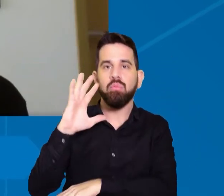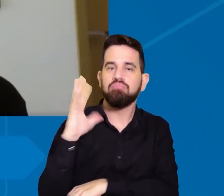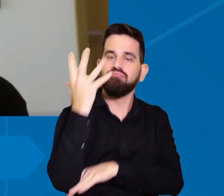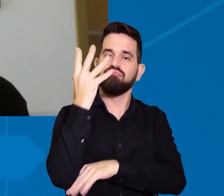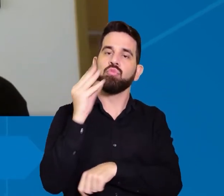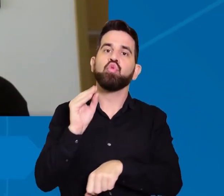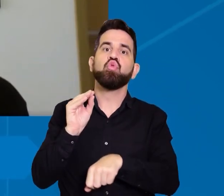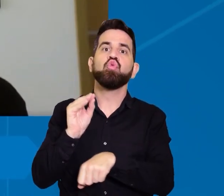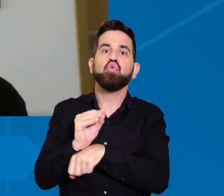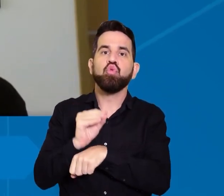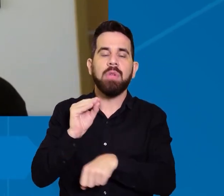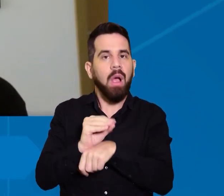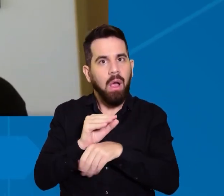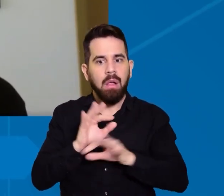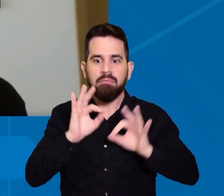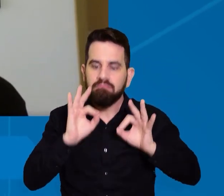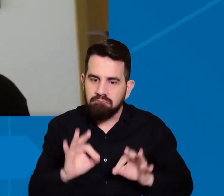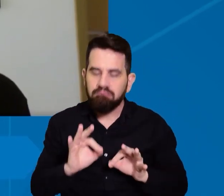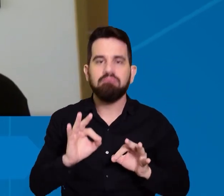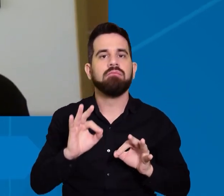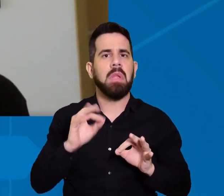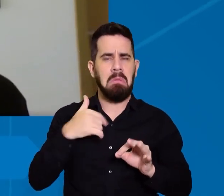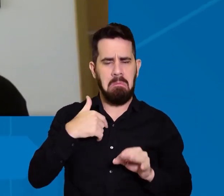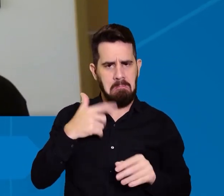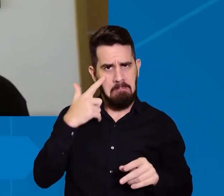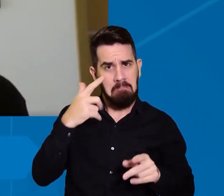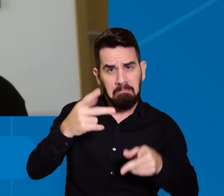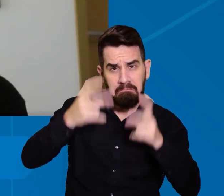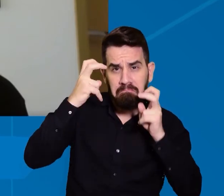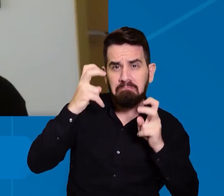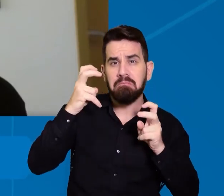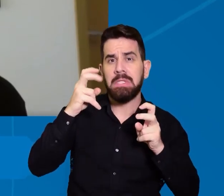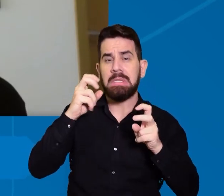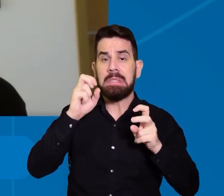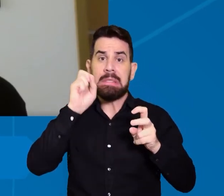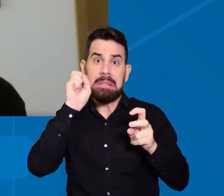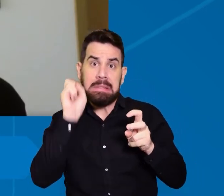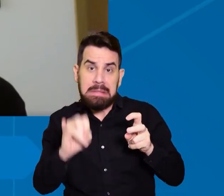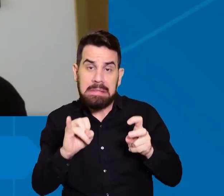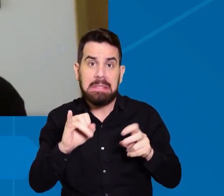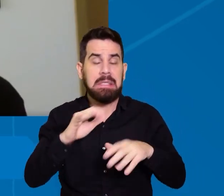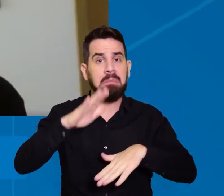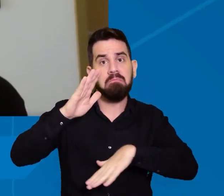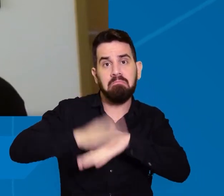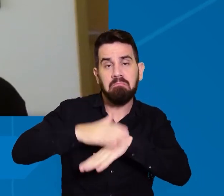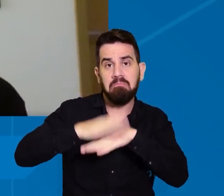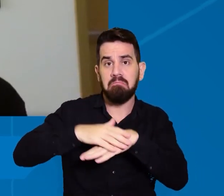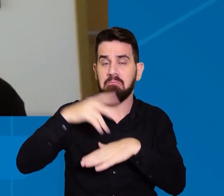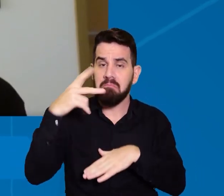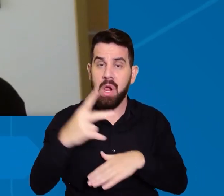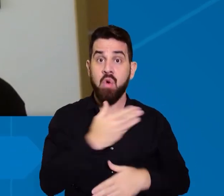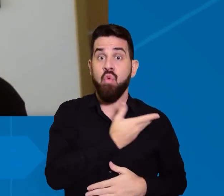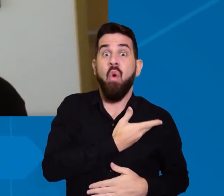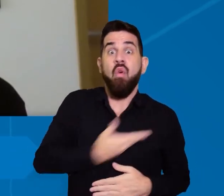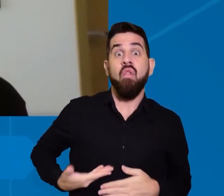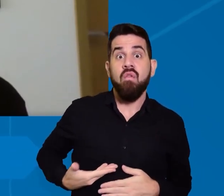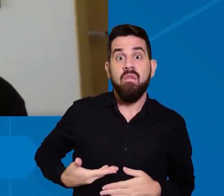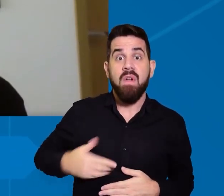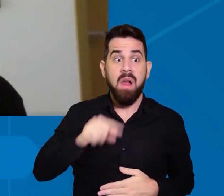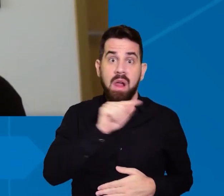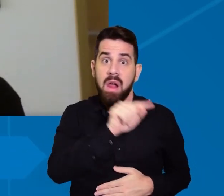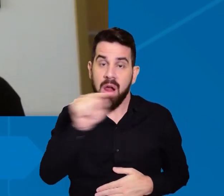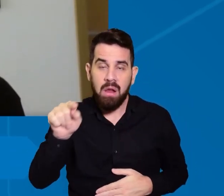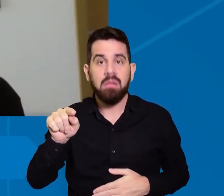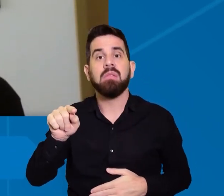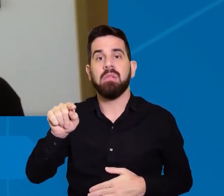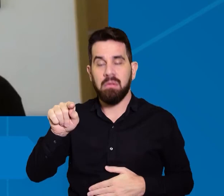então cada vez mais assim se não for para uma forma do próprio governo talvez